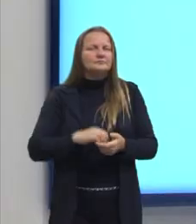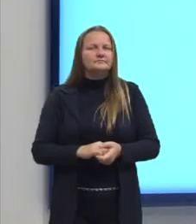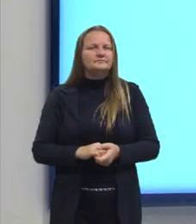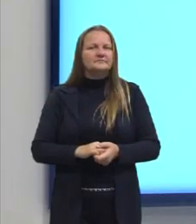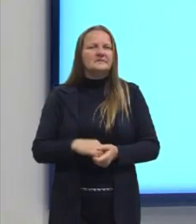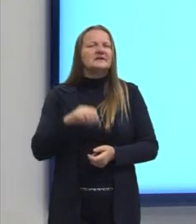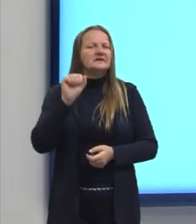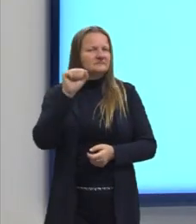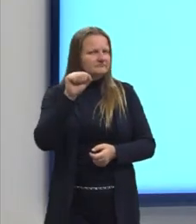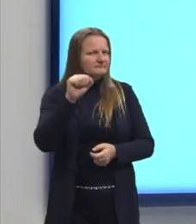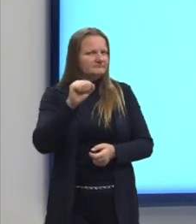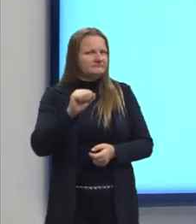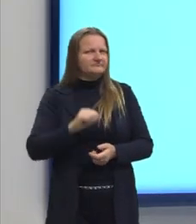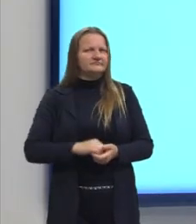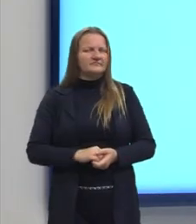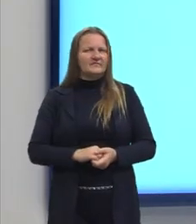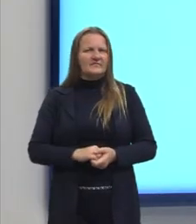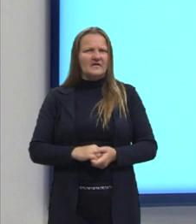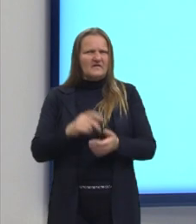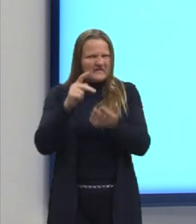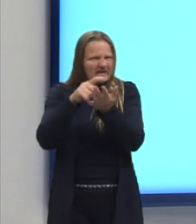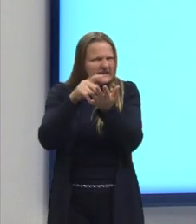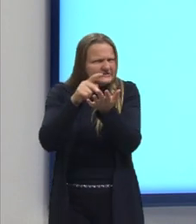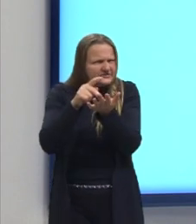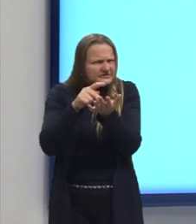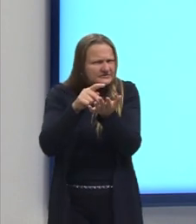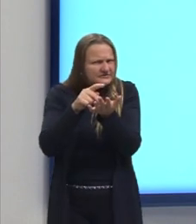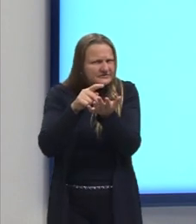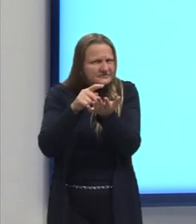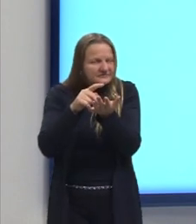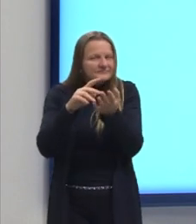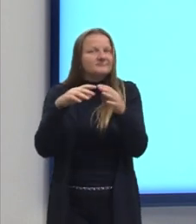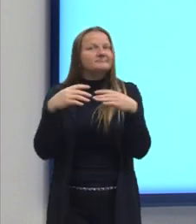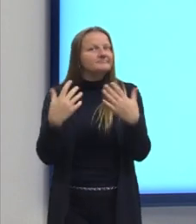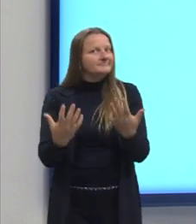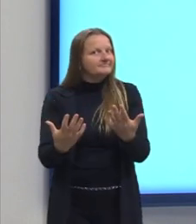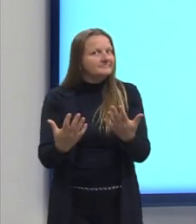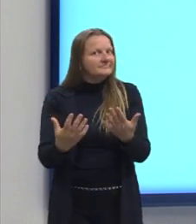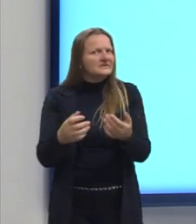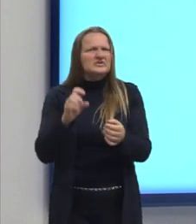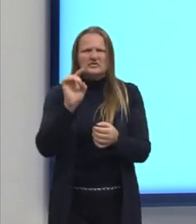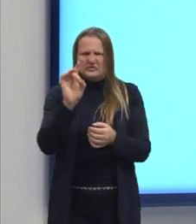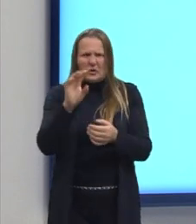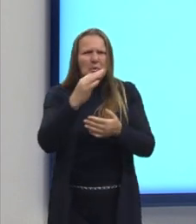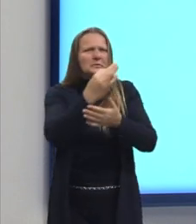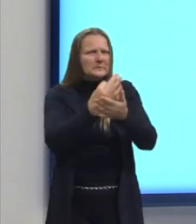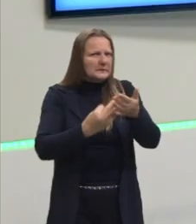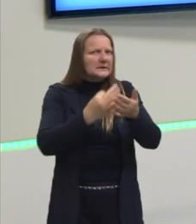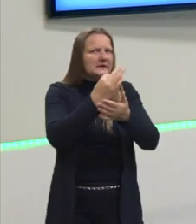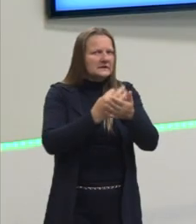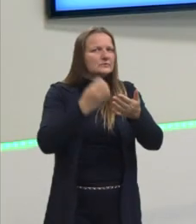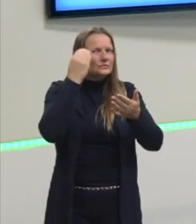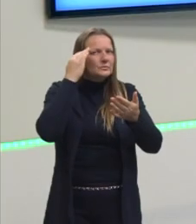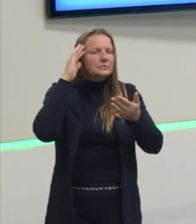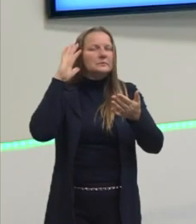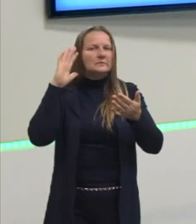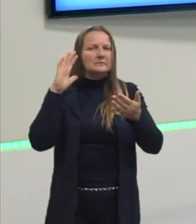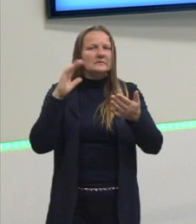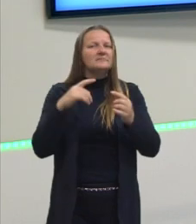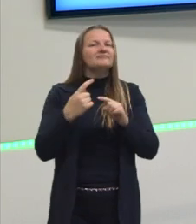será que essa é uma afirmação correta? Só tem interpretação. E se só tem